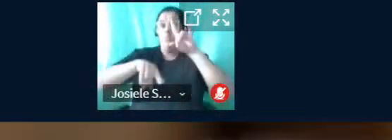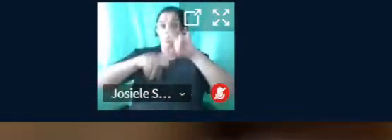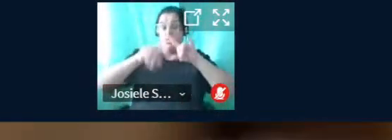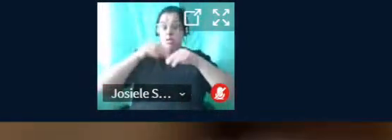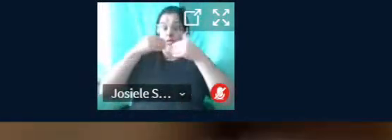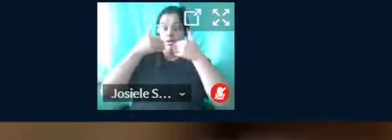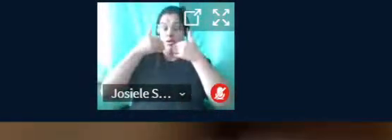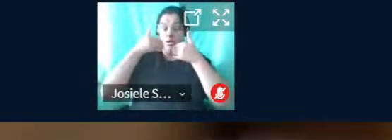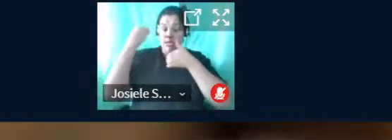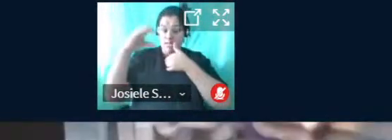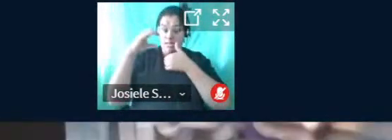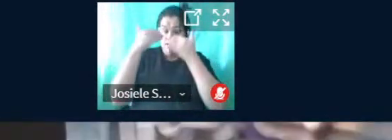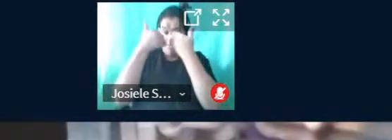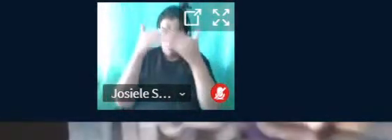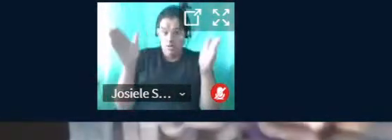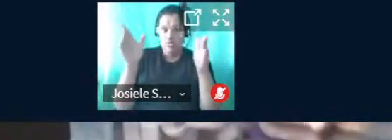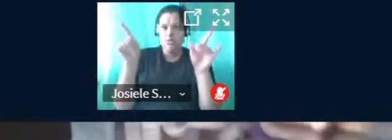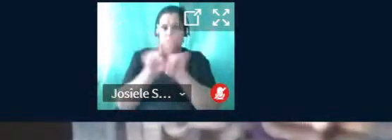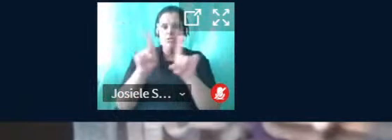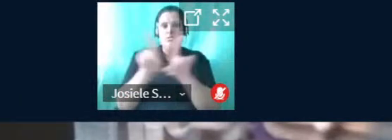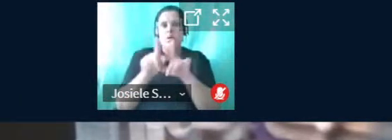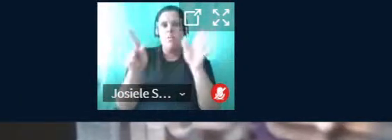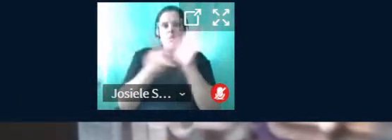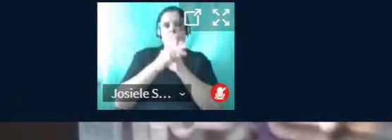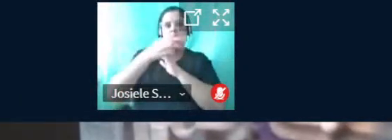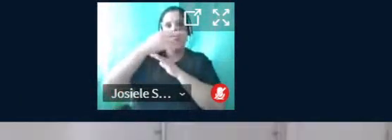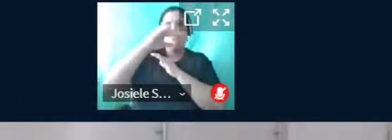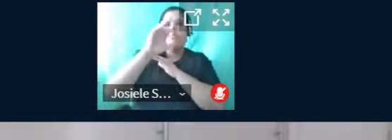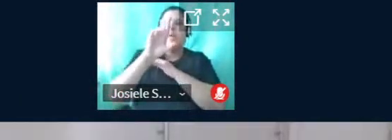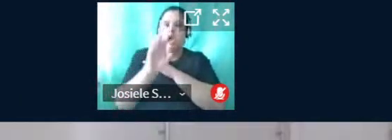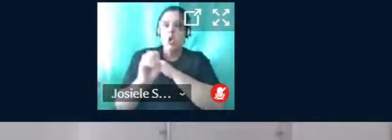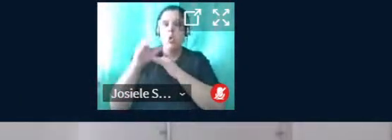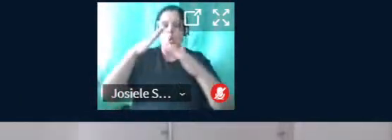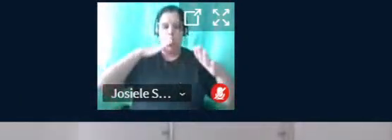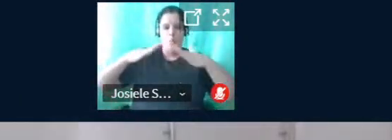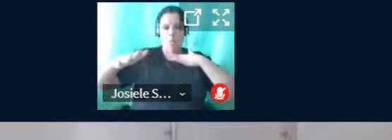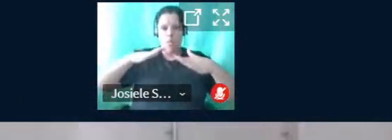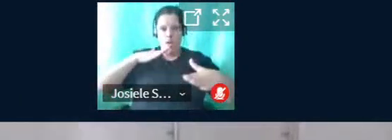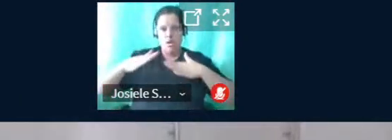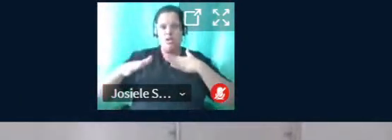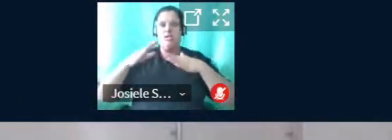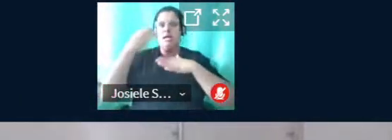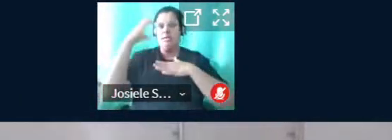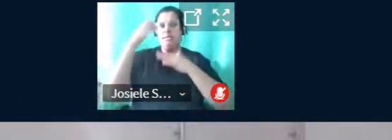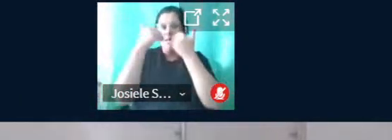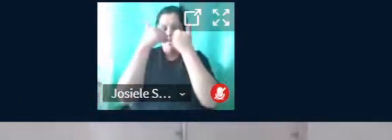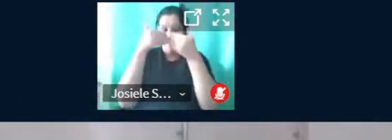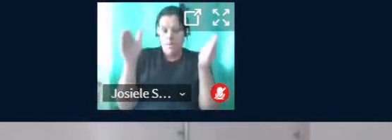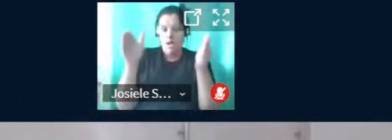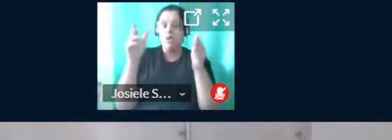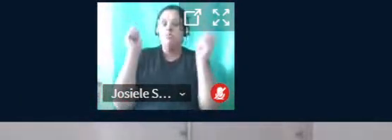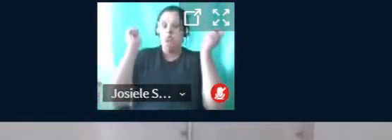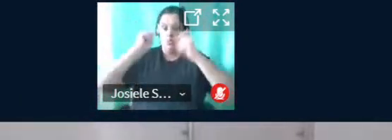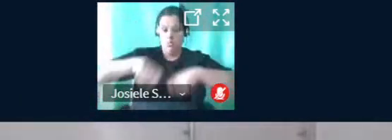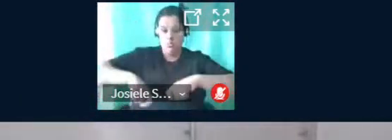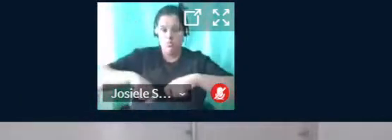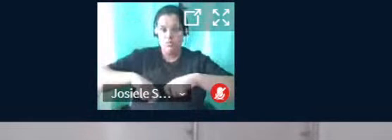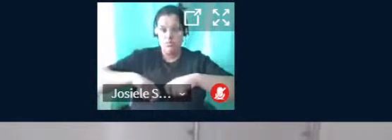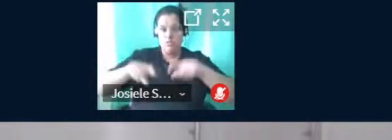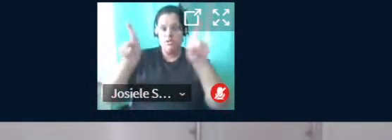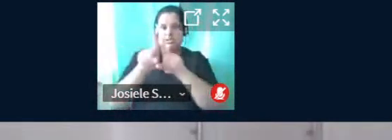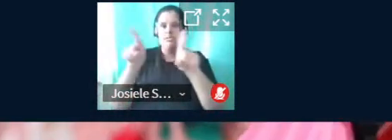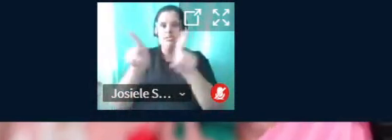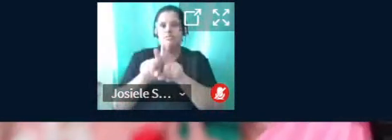aberta os microcontroladores para o ensino de robótica. A ciência aberta também possibilita a produção de próteses